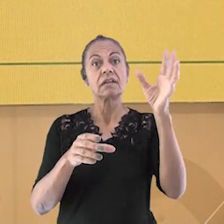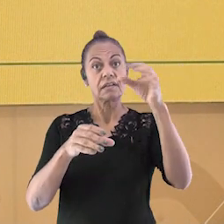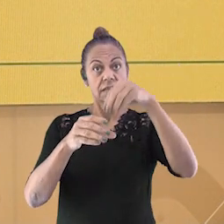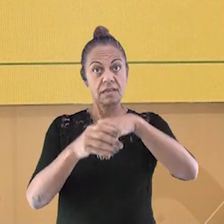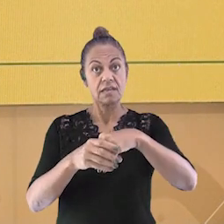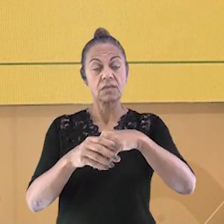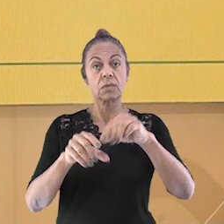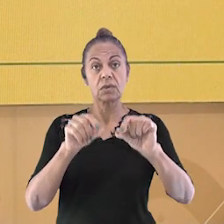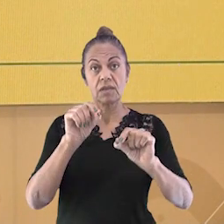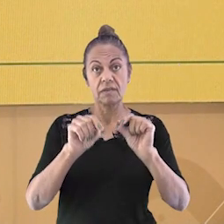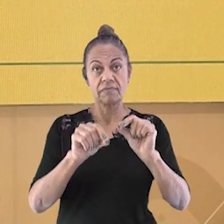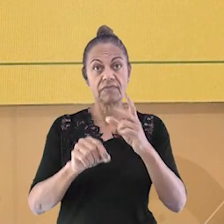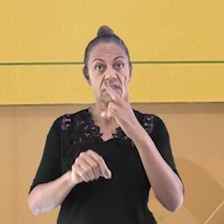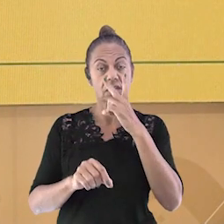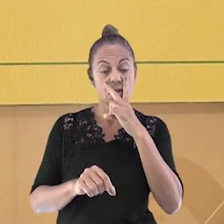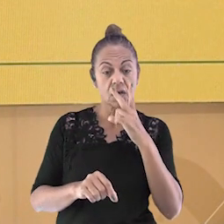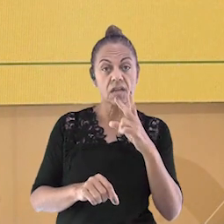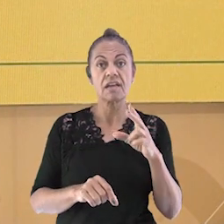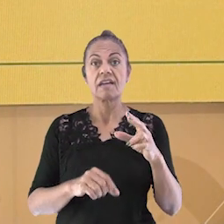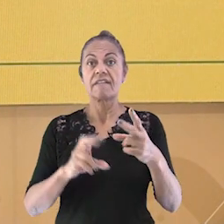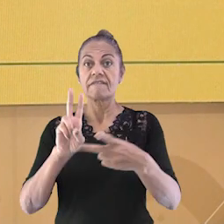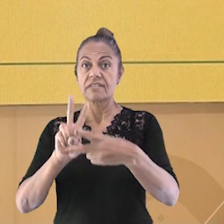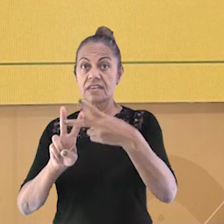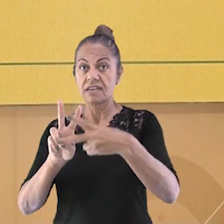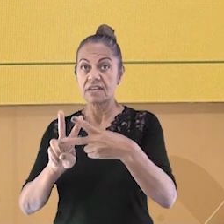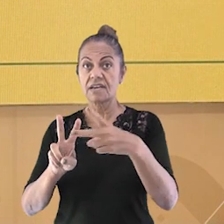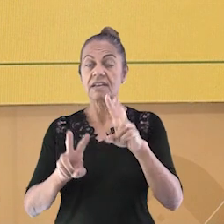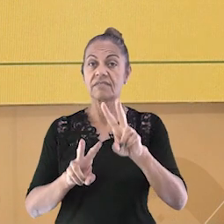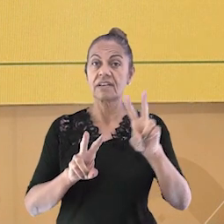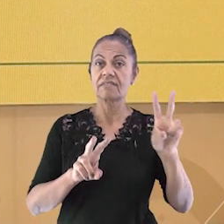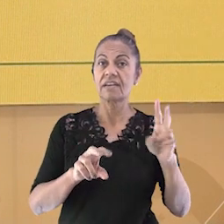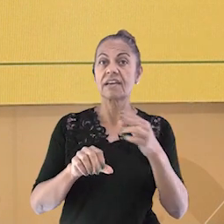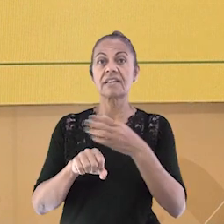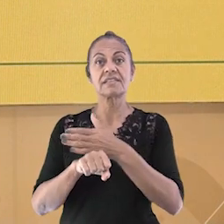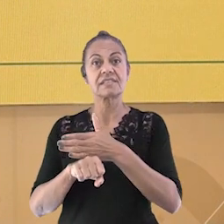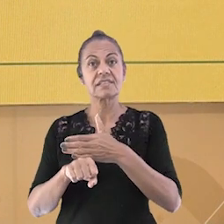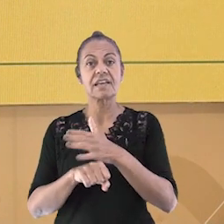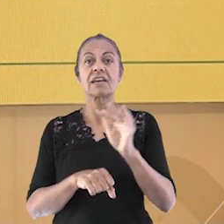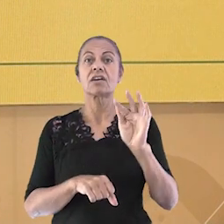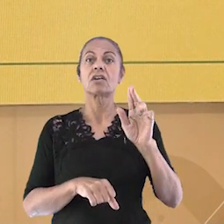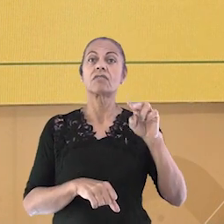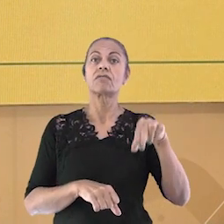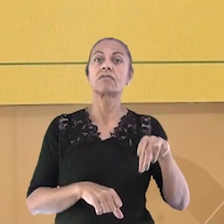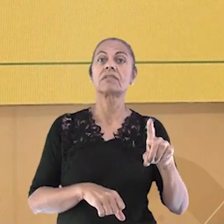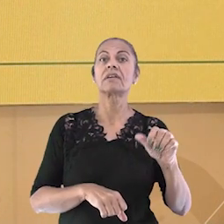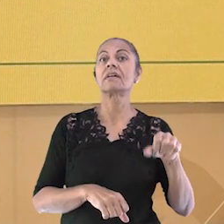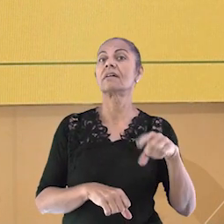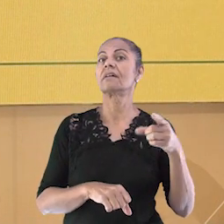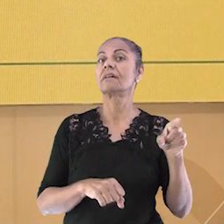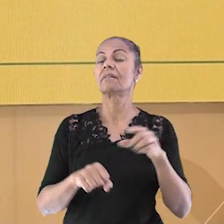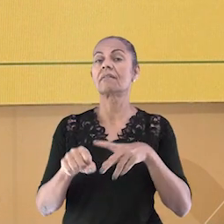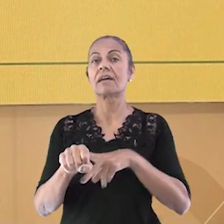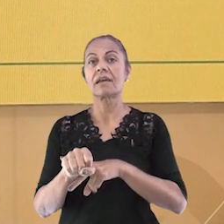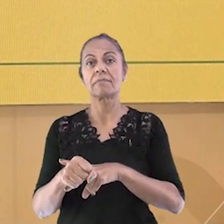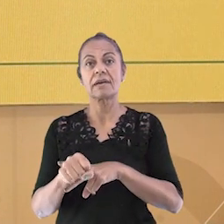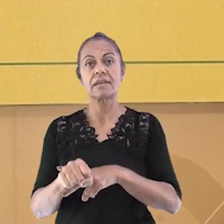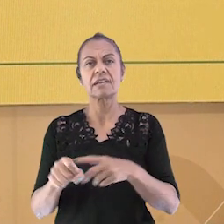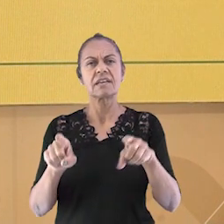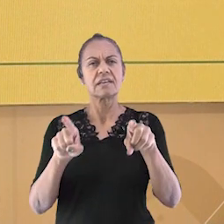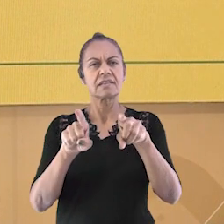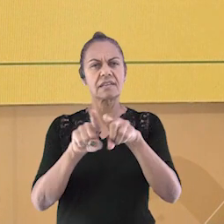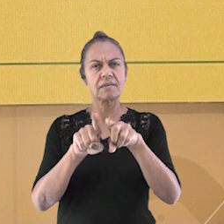formada por Vitória, Vila Velha, Cariacica, Viana, Guarapari, Fundão e Serra. Além disso,